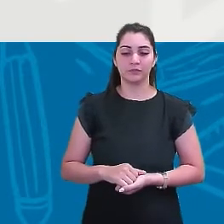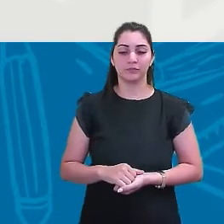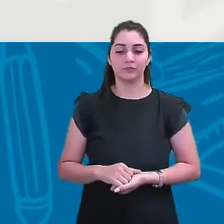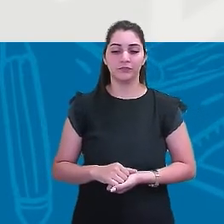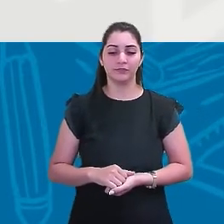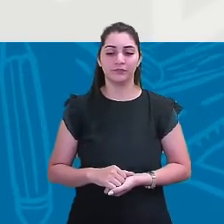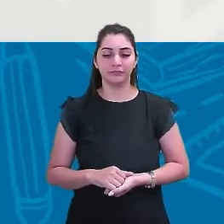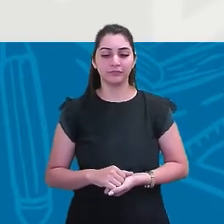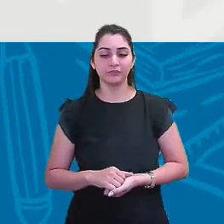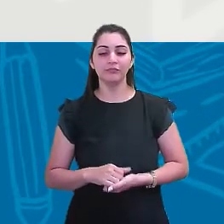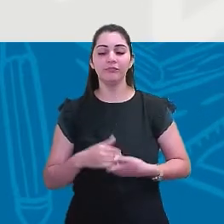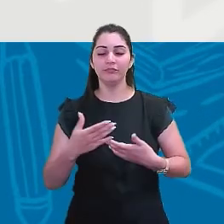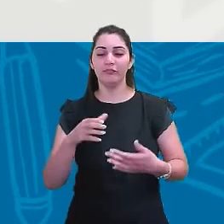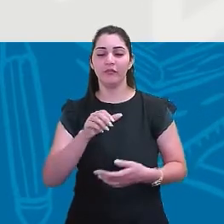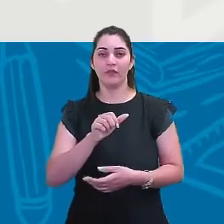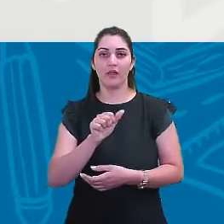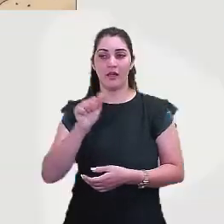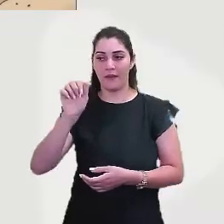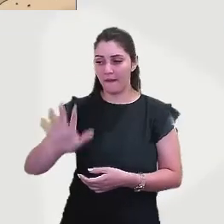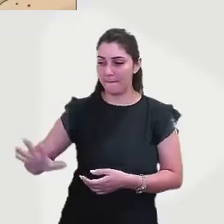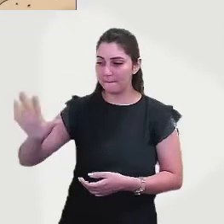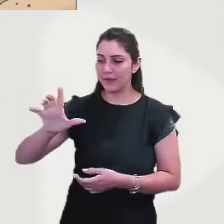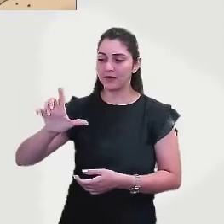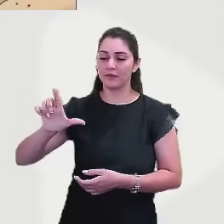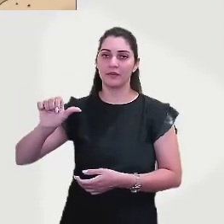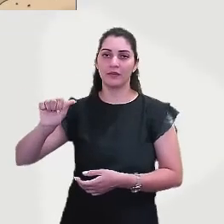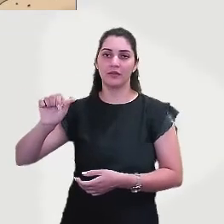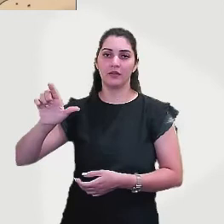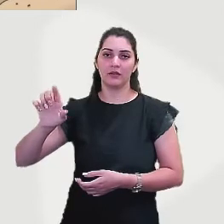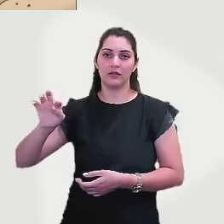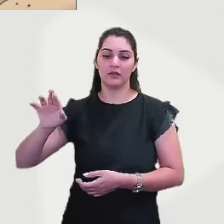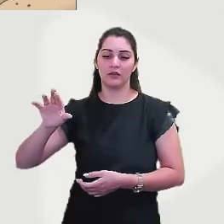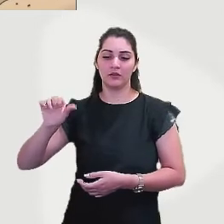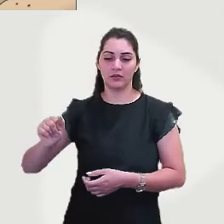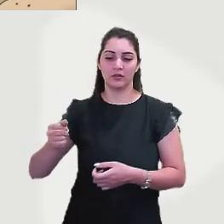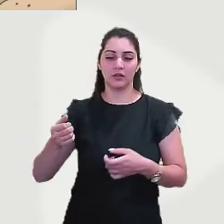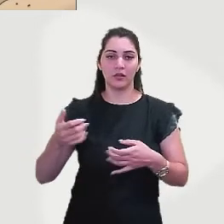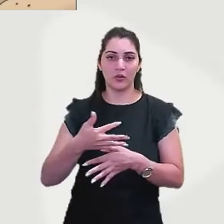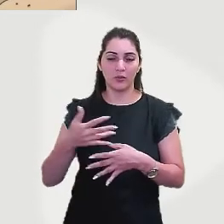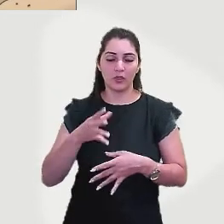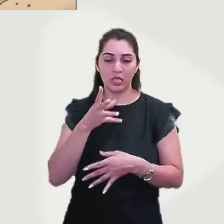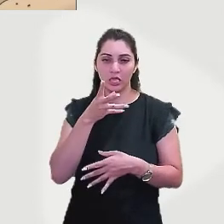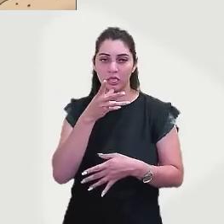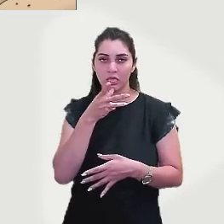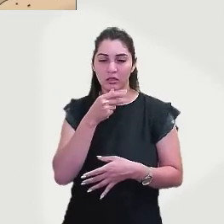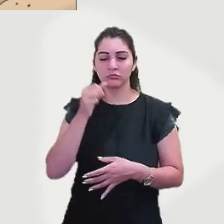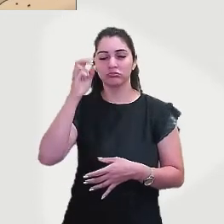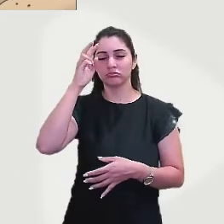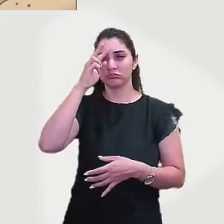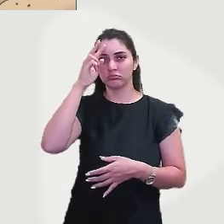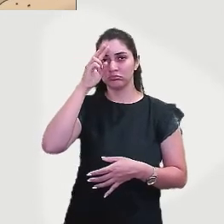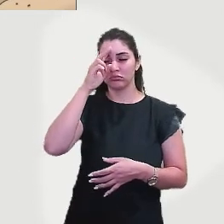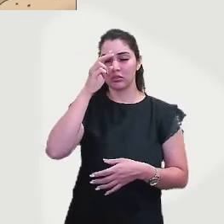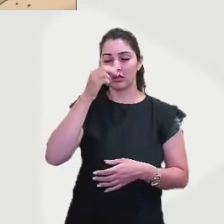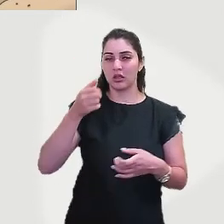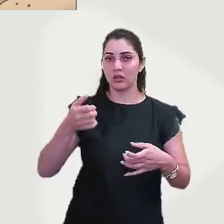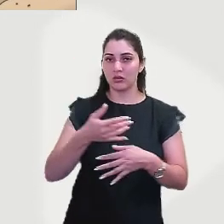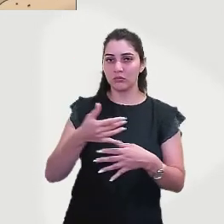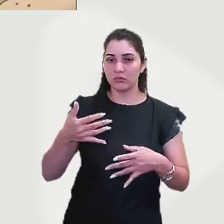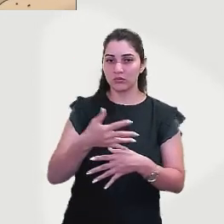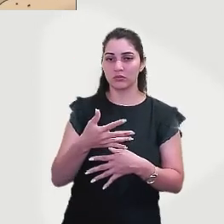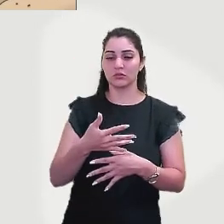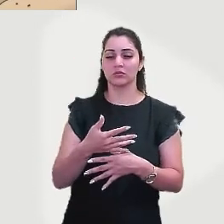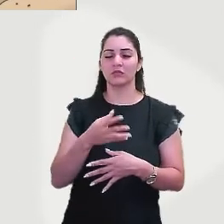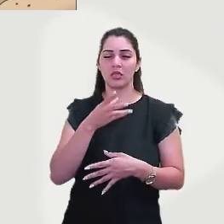A América Latina, urbanização tardia. Historicamente, a urbanização da América Latina foi tardia